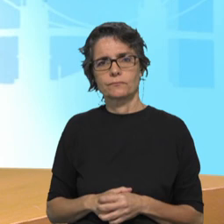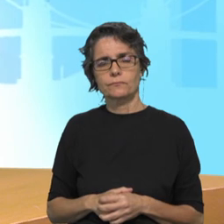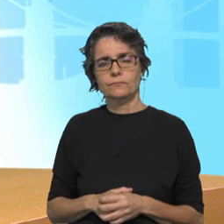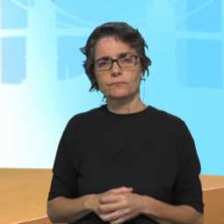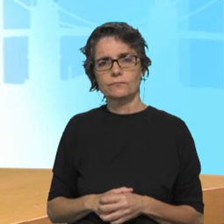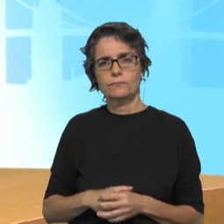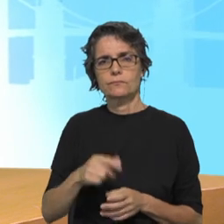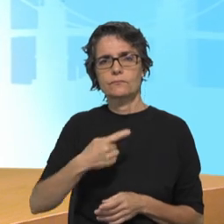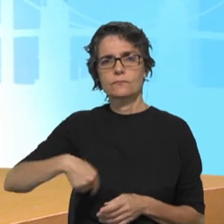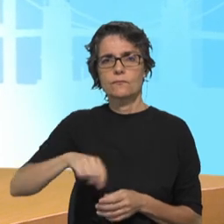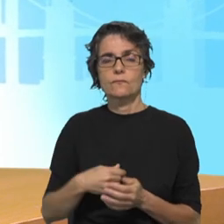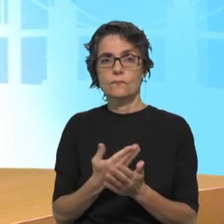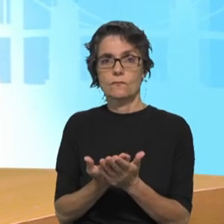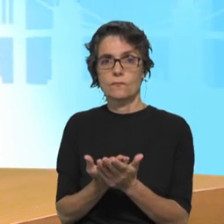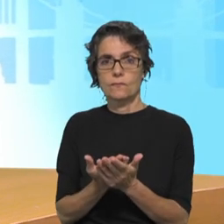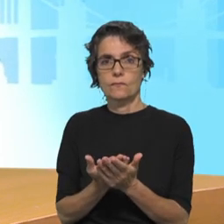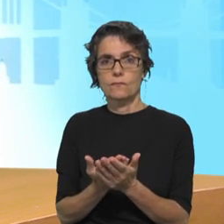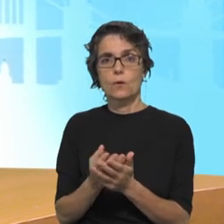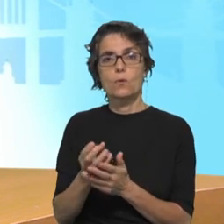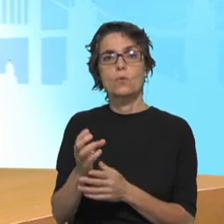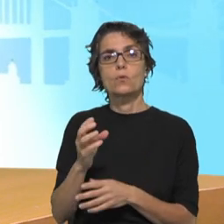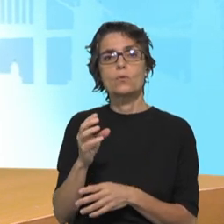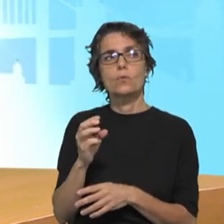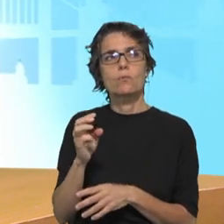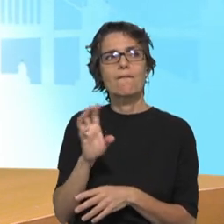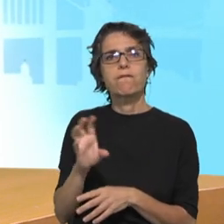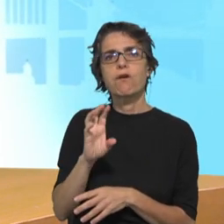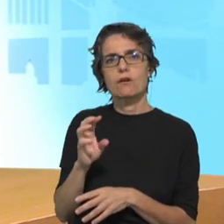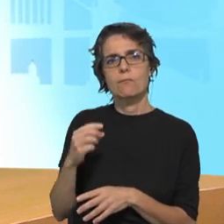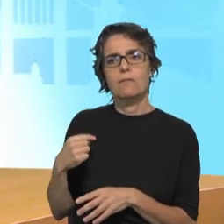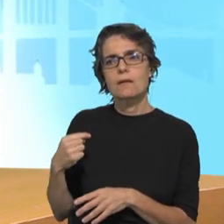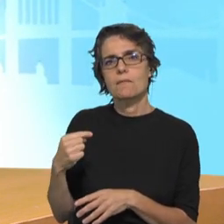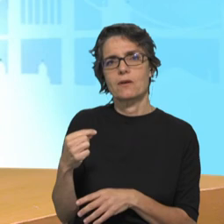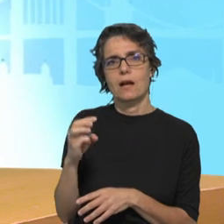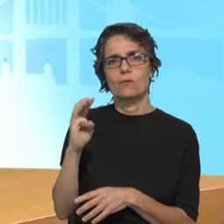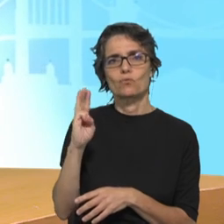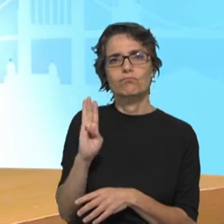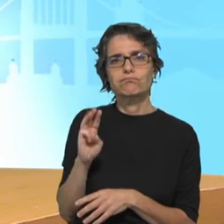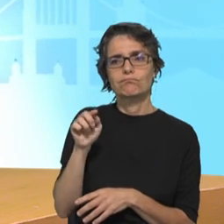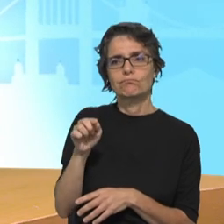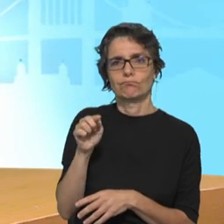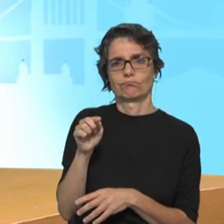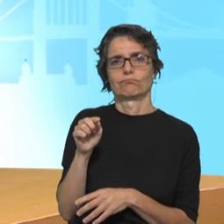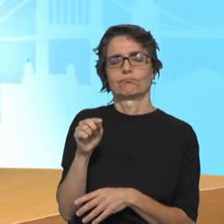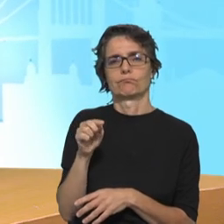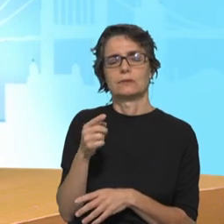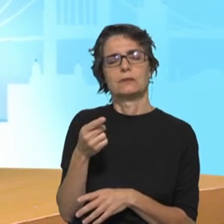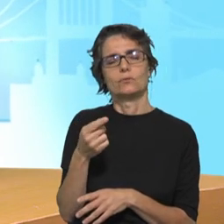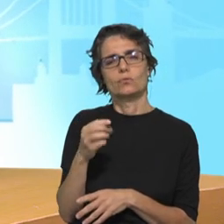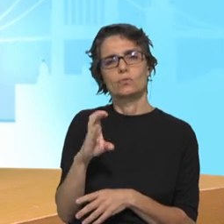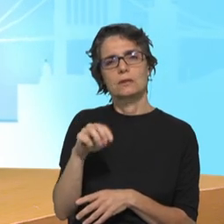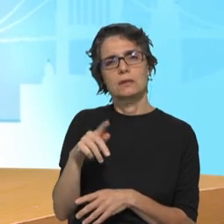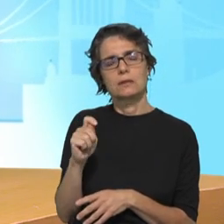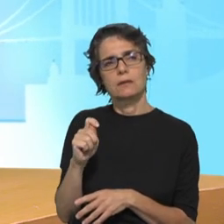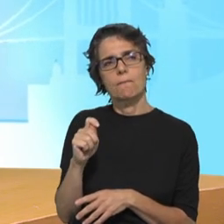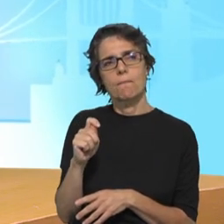propor um escotismo com este sabor, com esta clareza. E é uma proposta de liberdade,